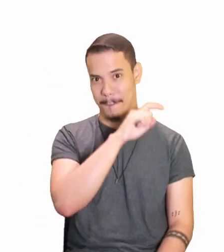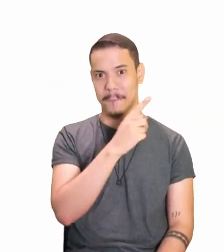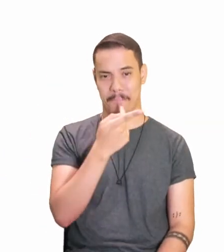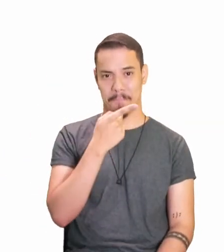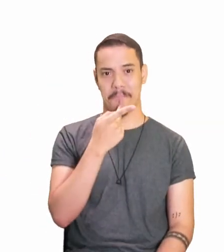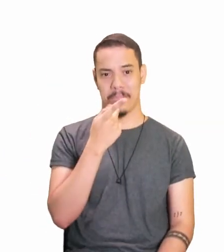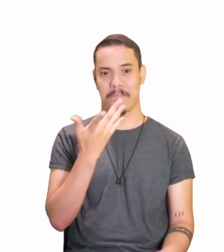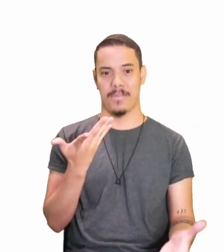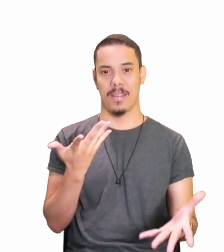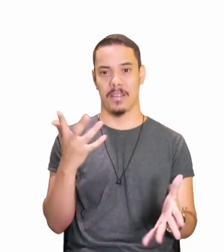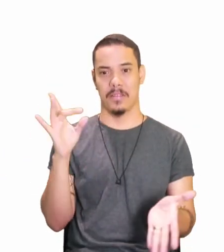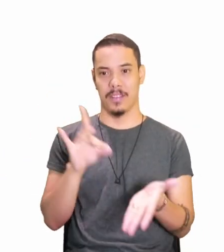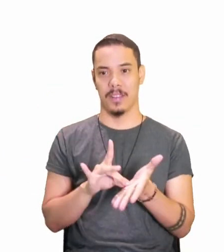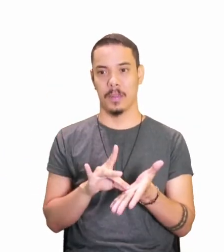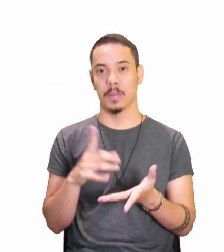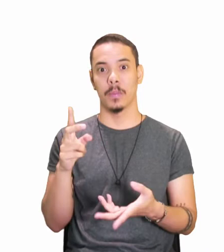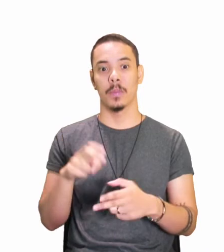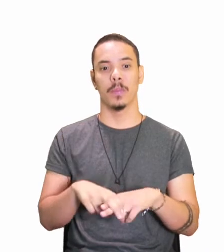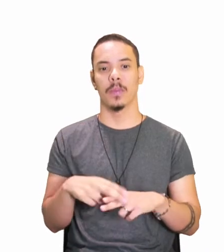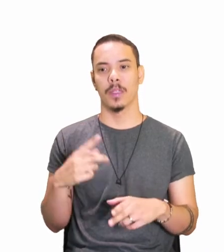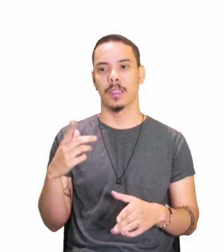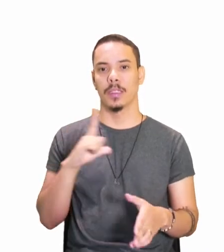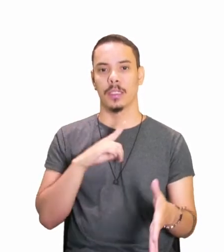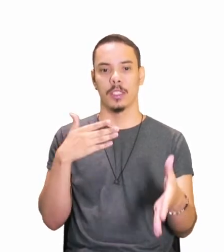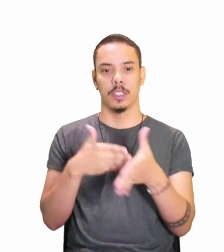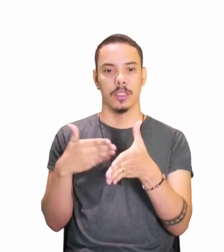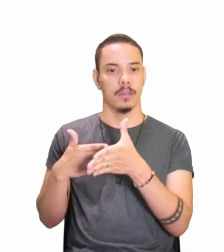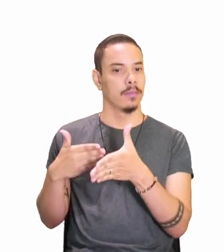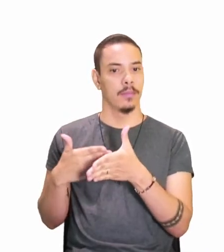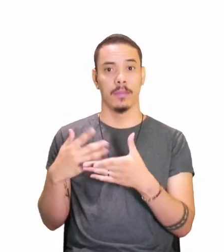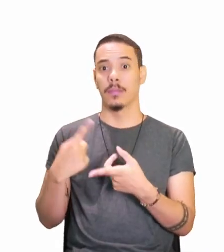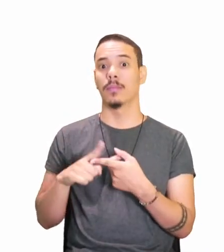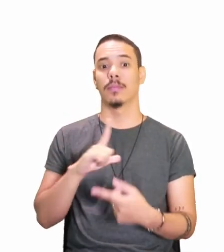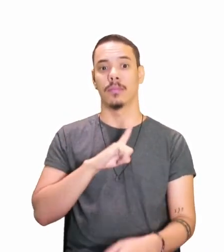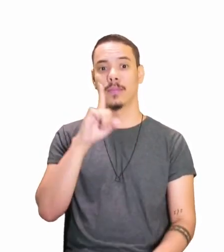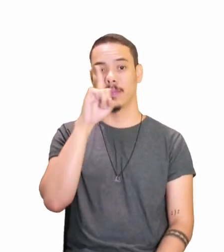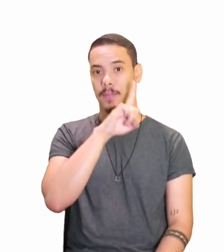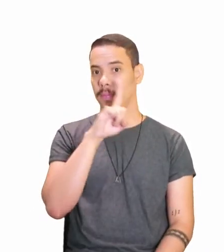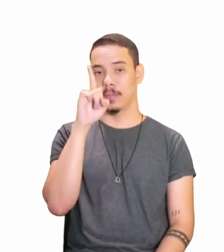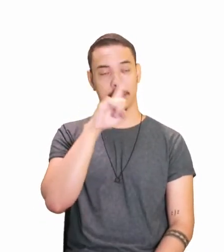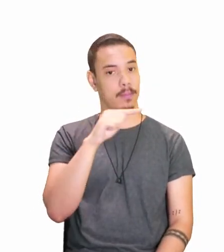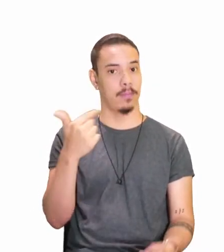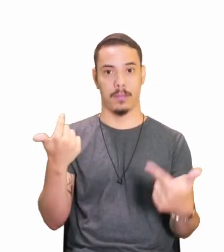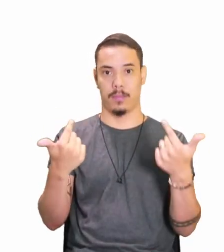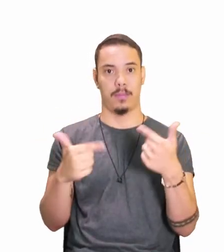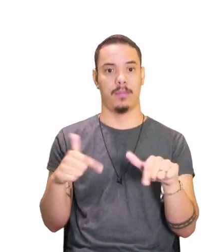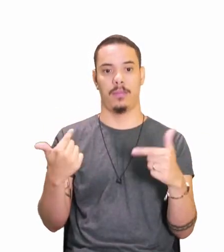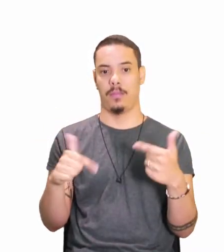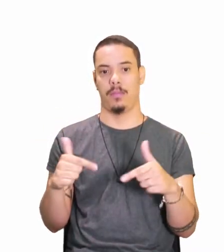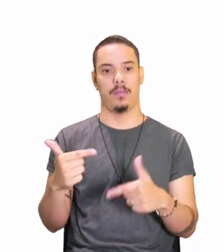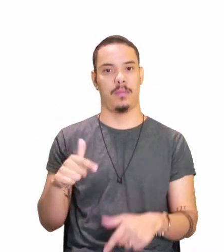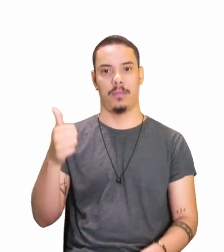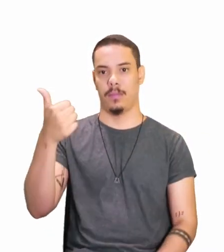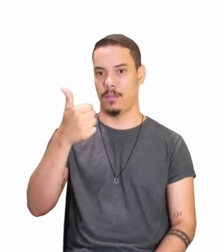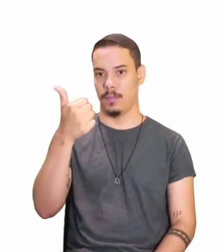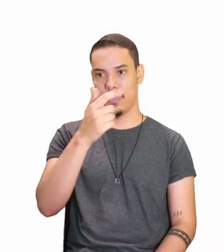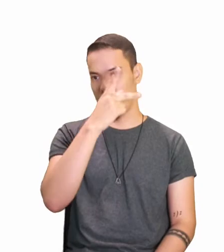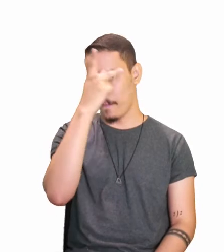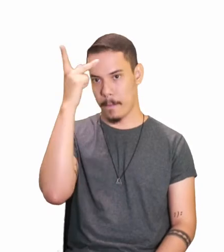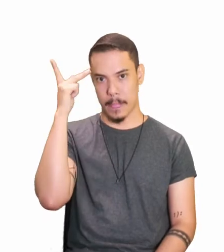Amadinho? Então, por que que essa dificuldade? Porque apresenta defeito, não há conjugação pra primeira pessoa,